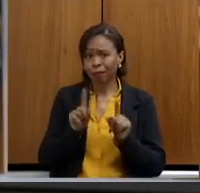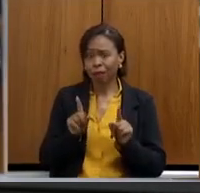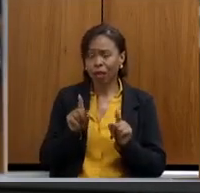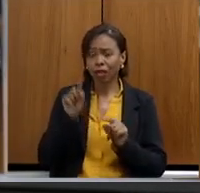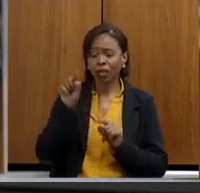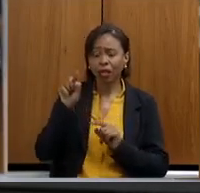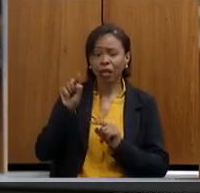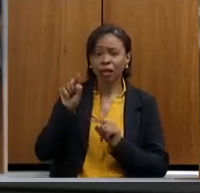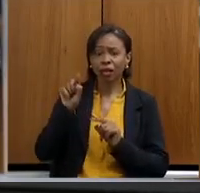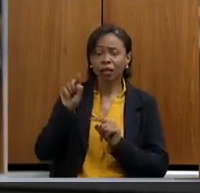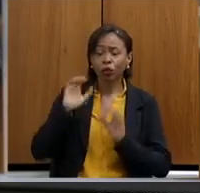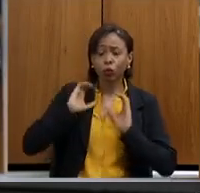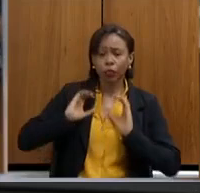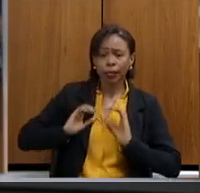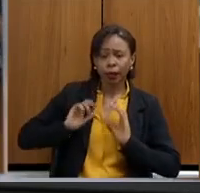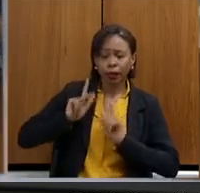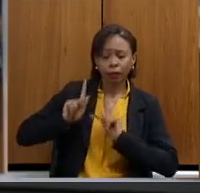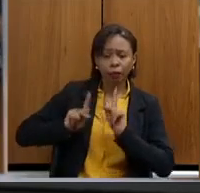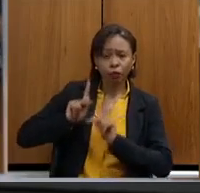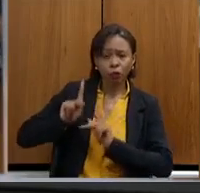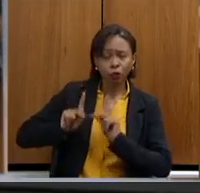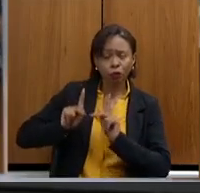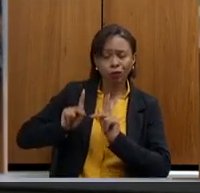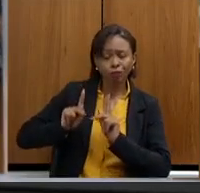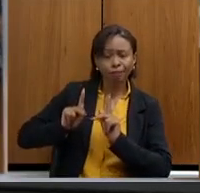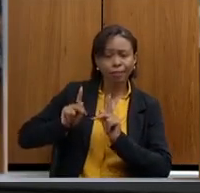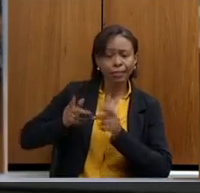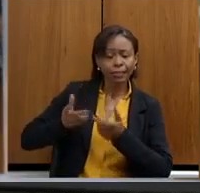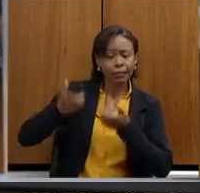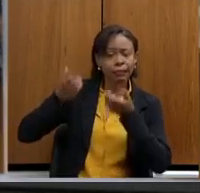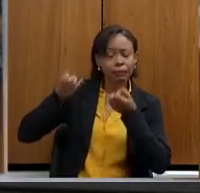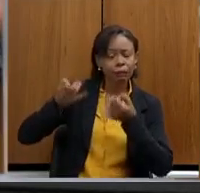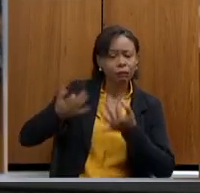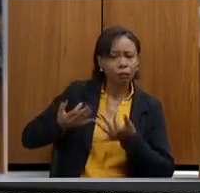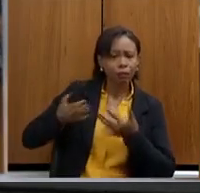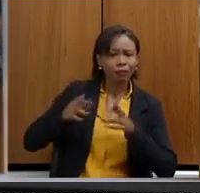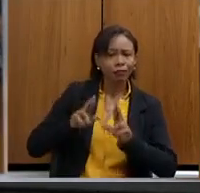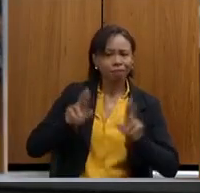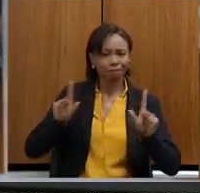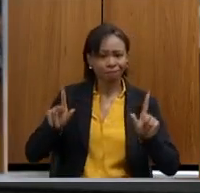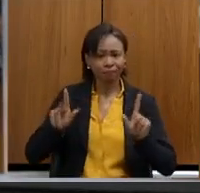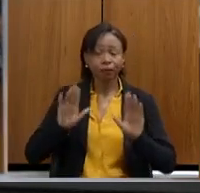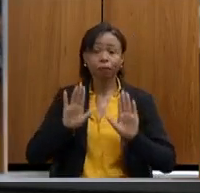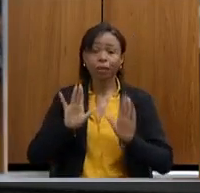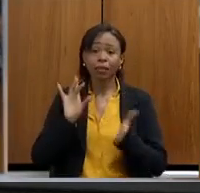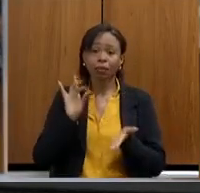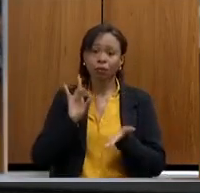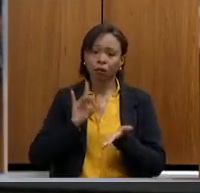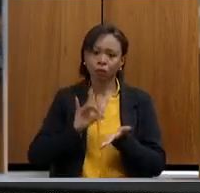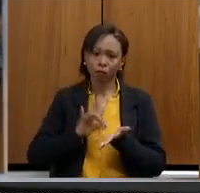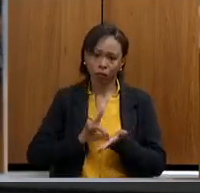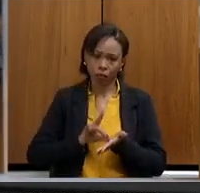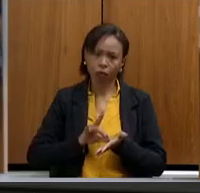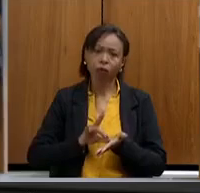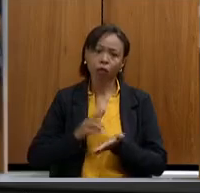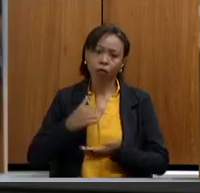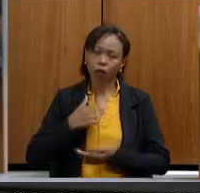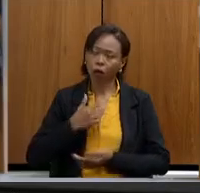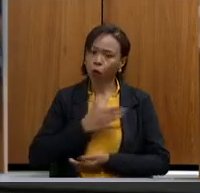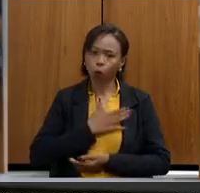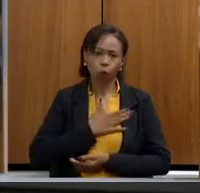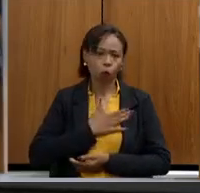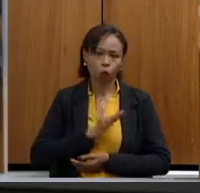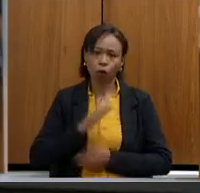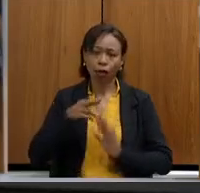especialmente, do Norte de Minas, a interpretação esteja outra, mas o fato é que deixo aqui muito descontentamento com essa